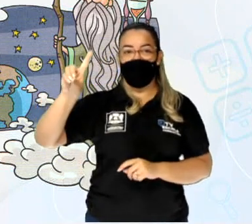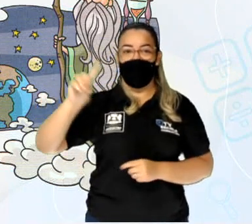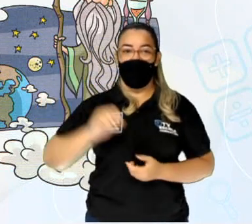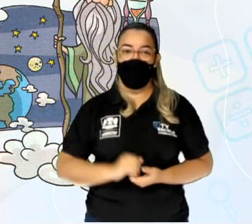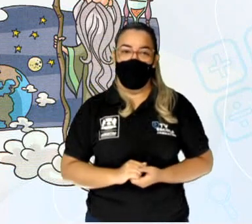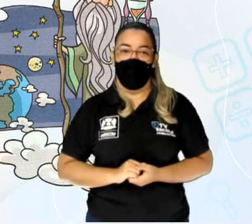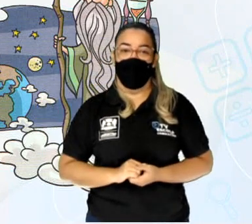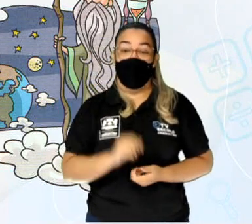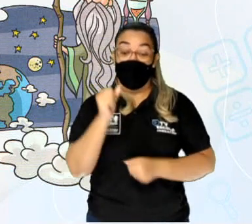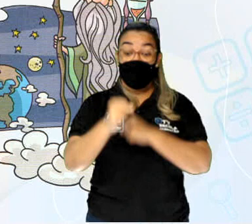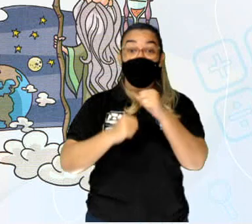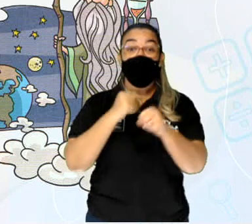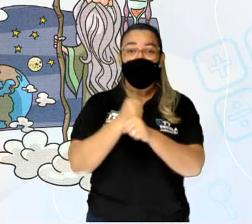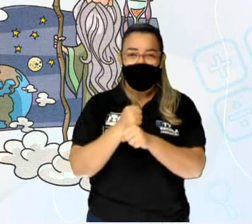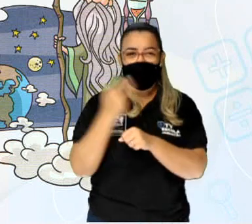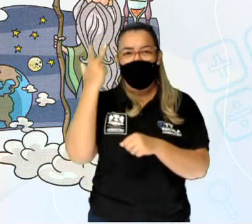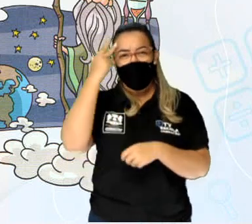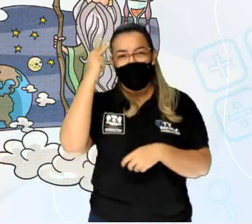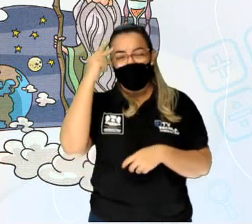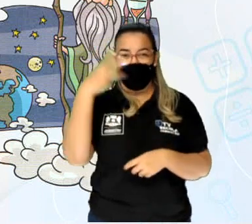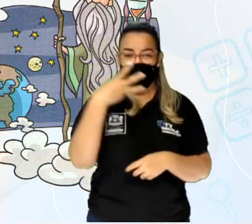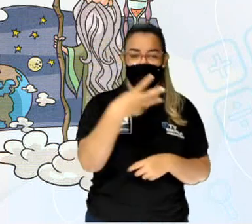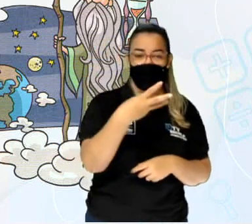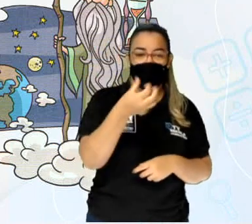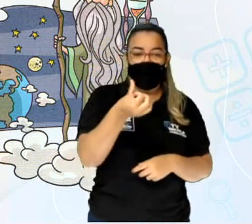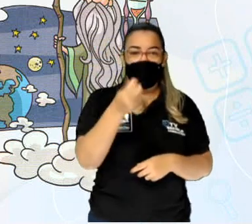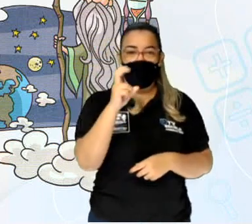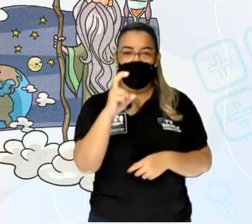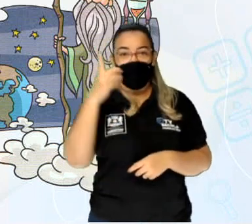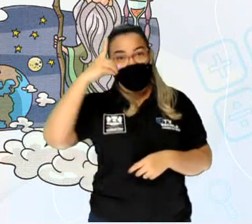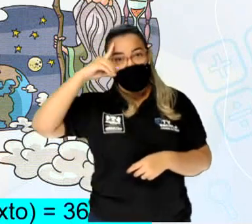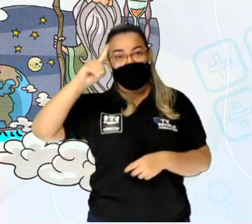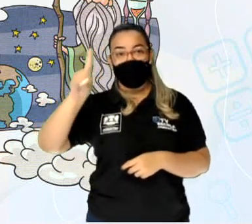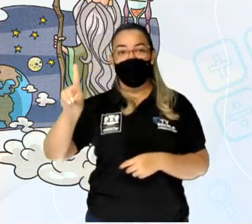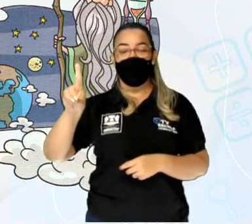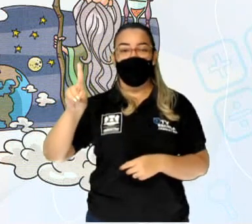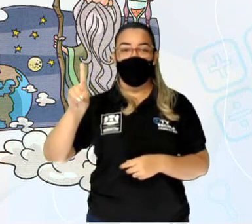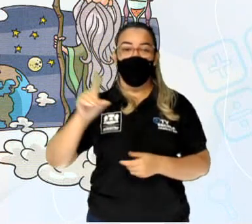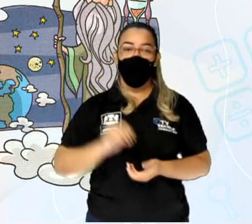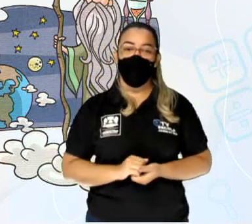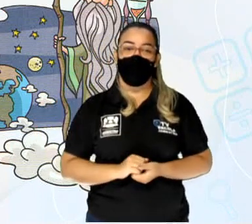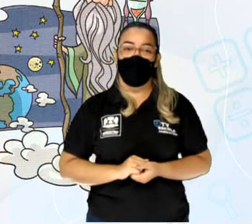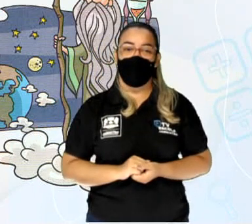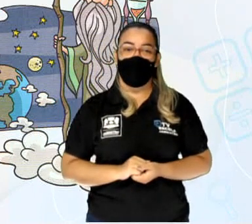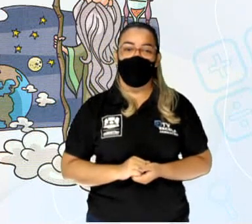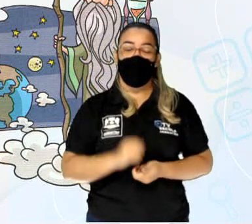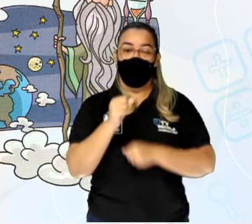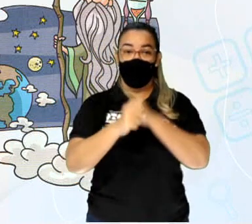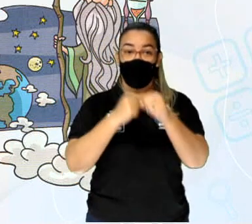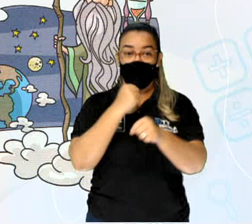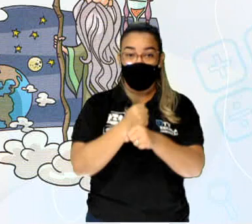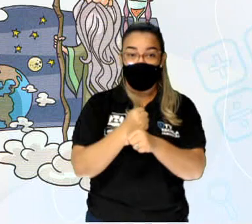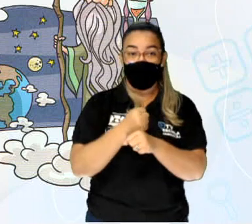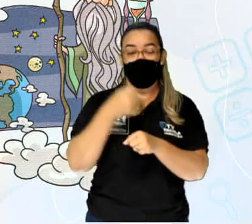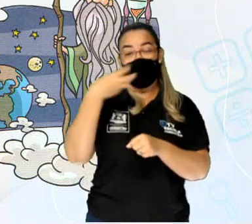O ano normal, 365 dias. O ano bissexto,